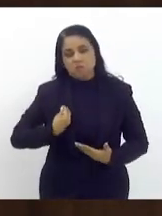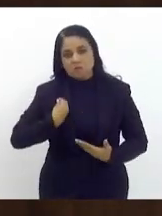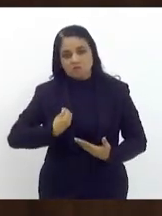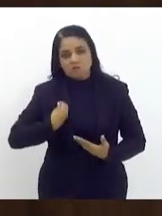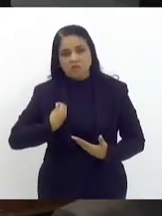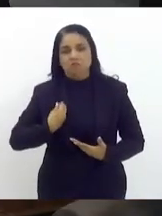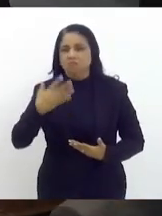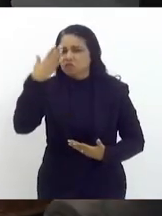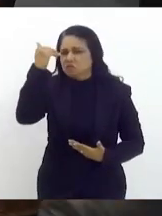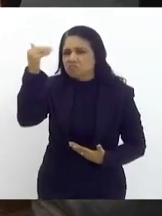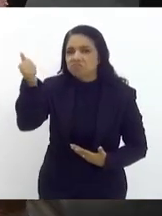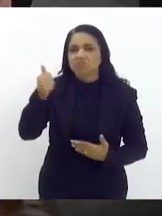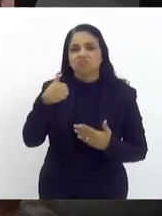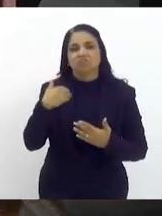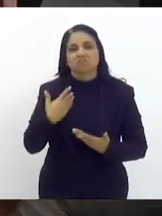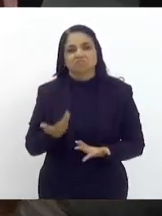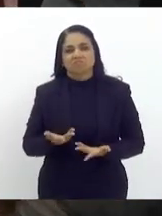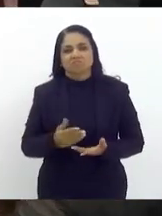Obrigada.